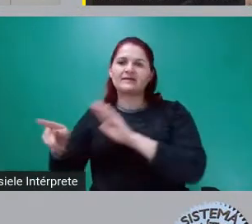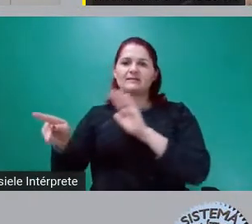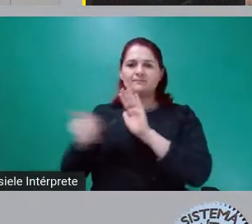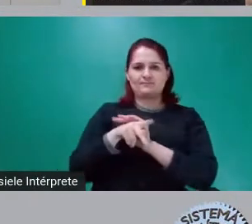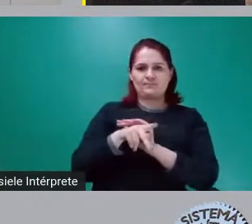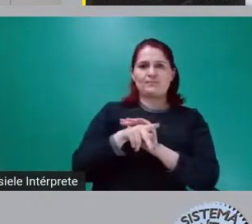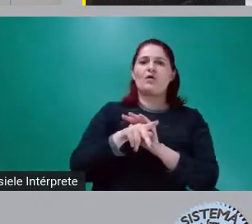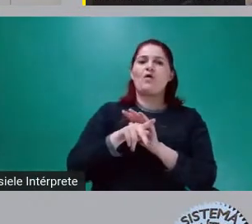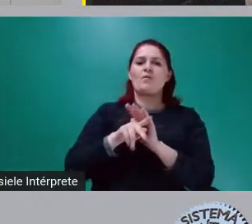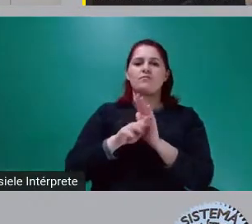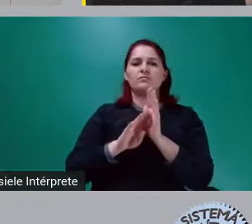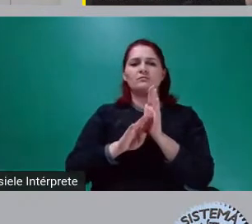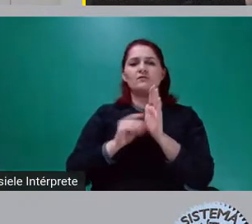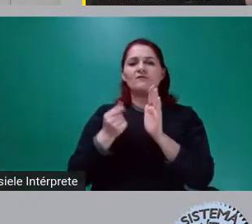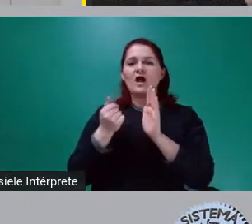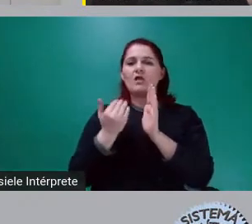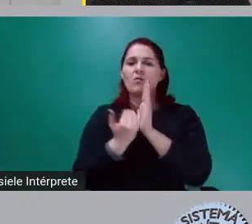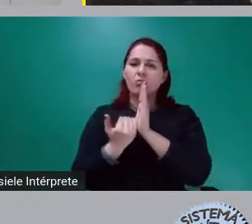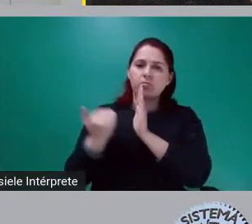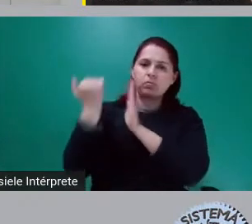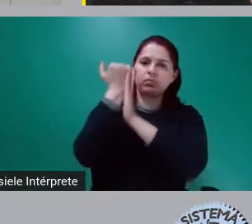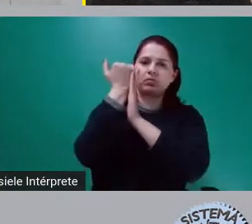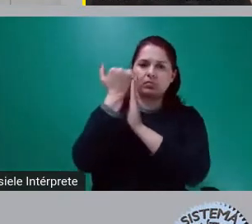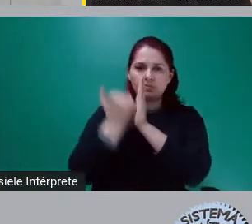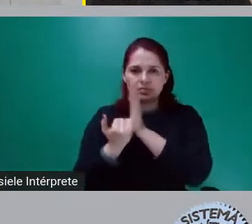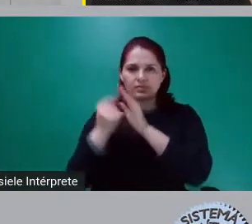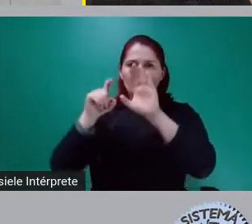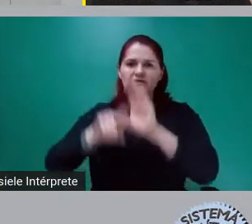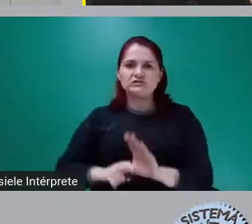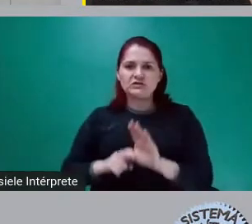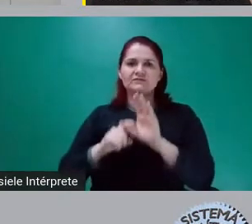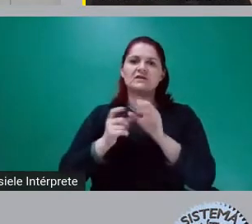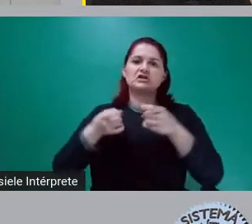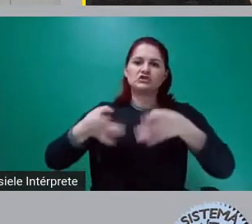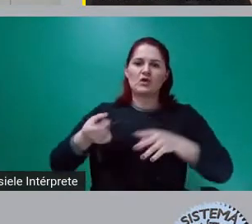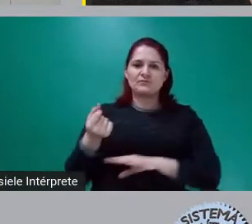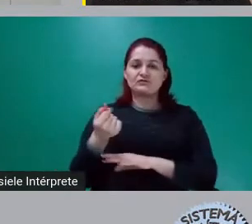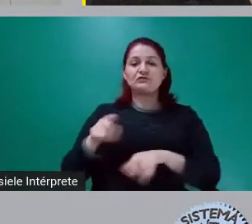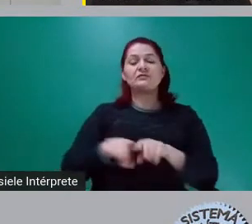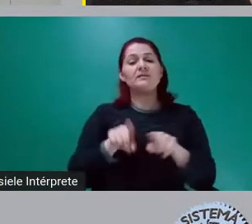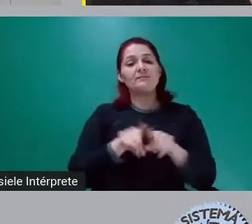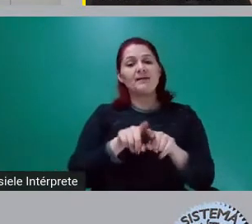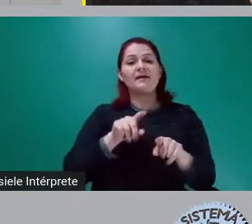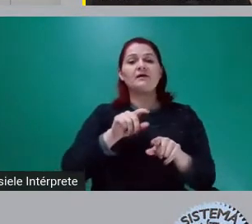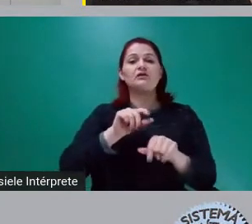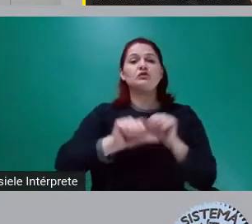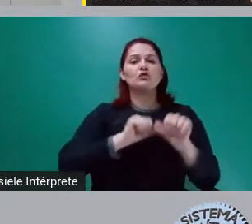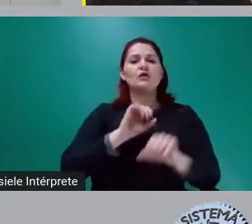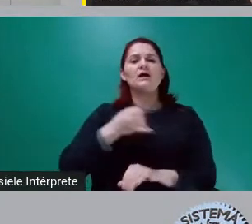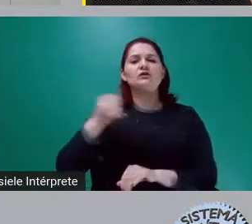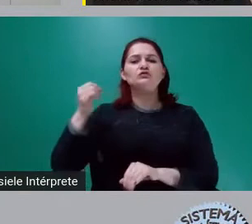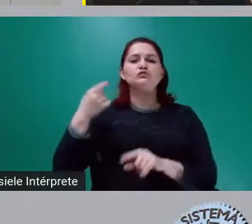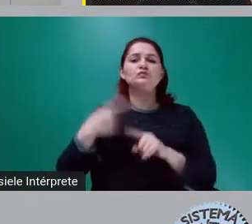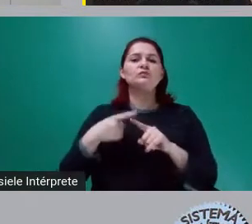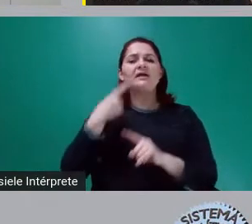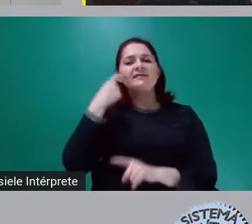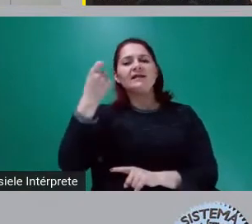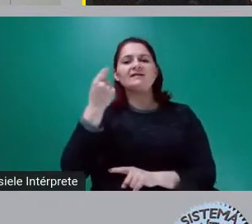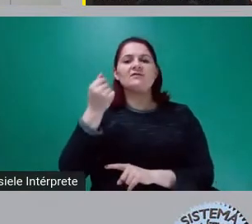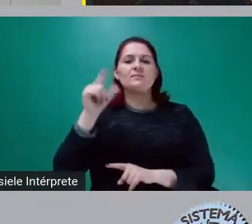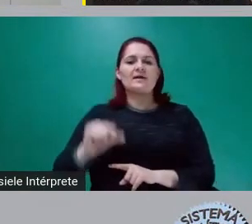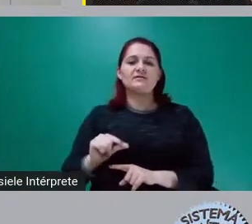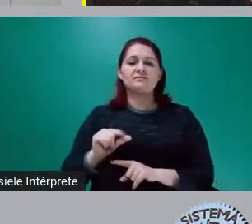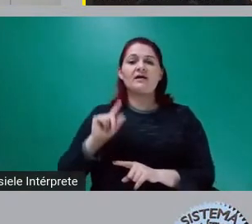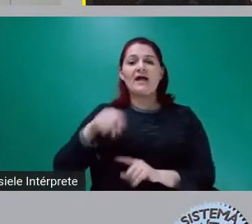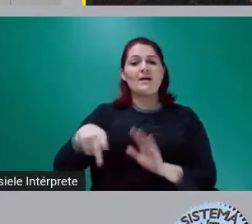em função da meta de uma inflação muito baixa, que é o interesse do credor. O que isso quer dizer na